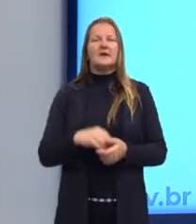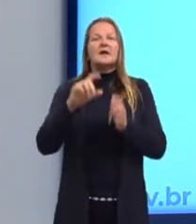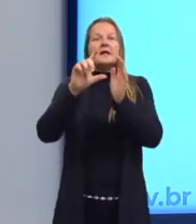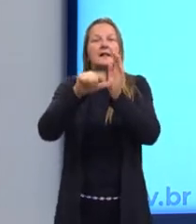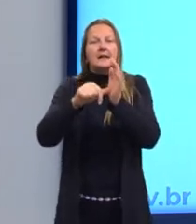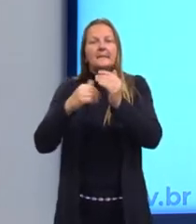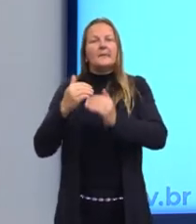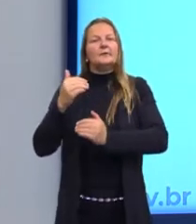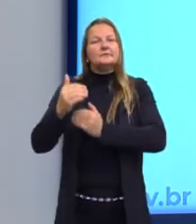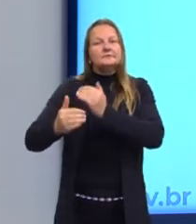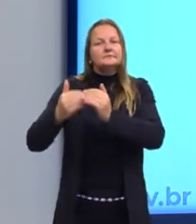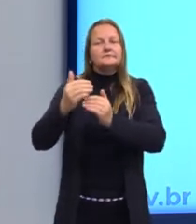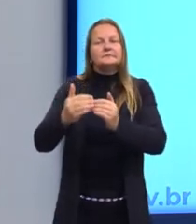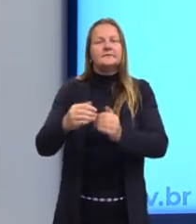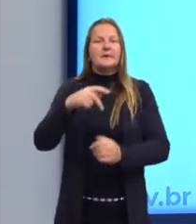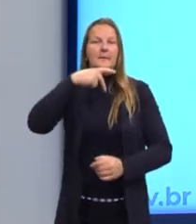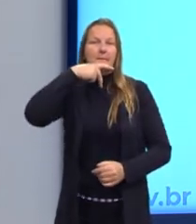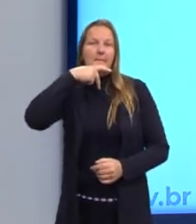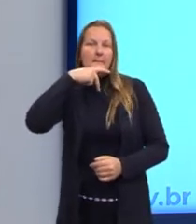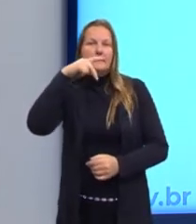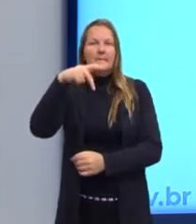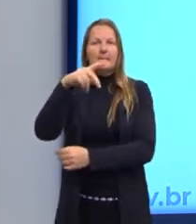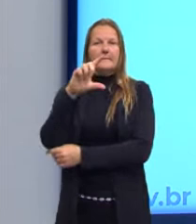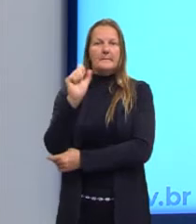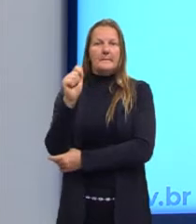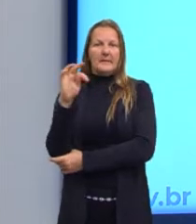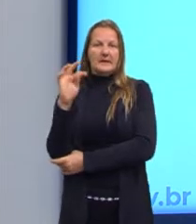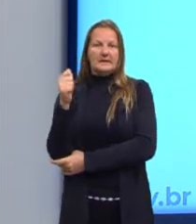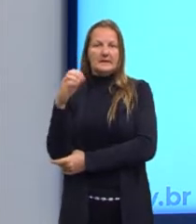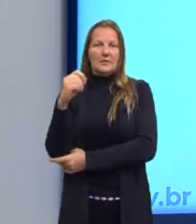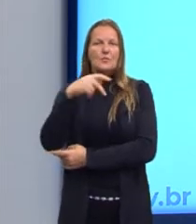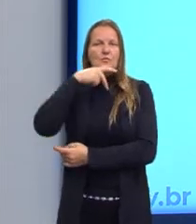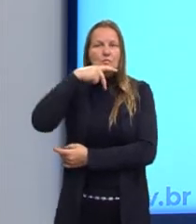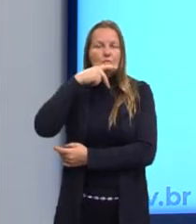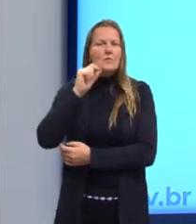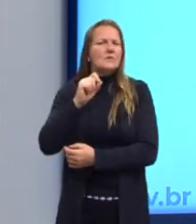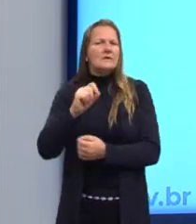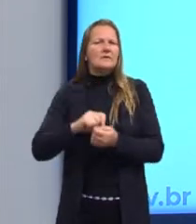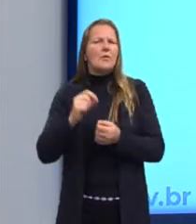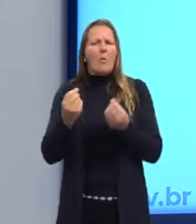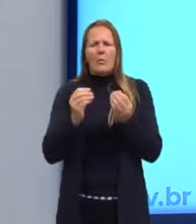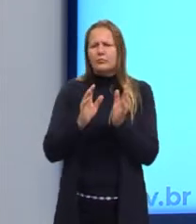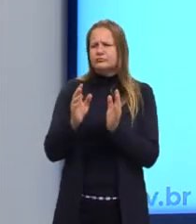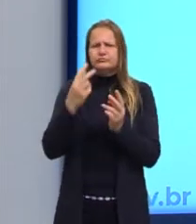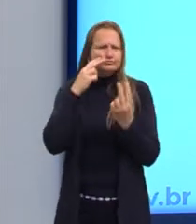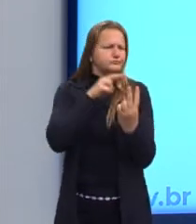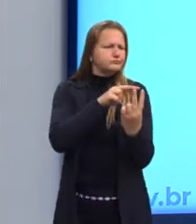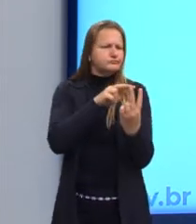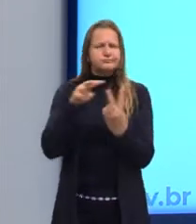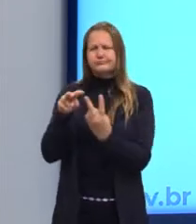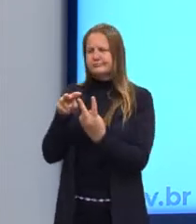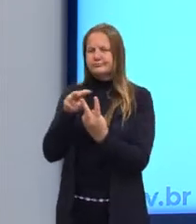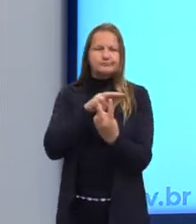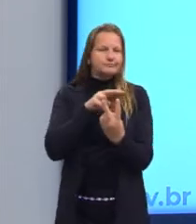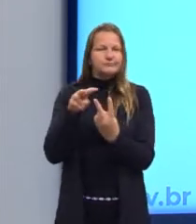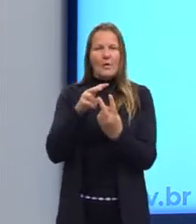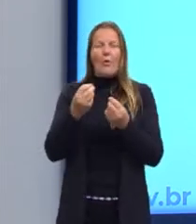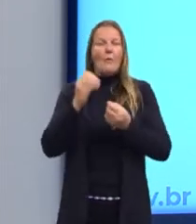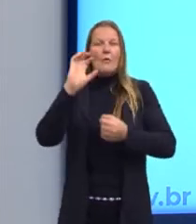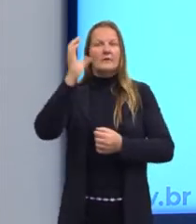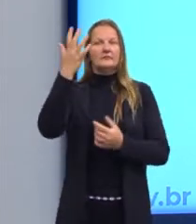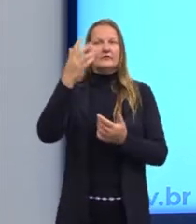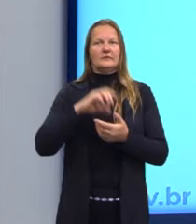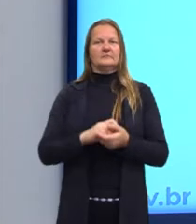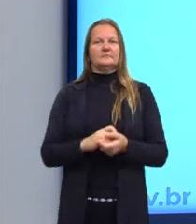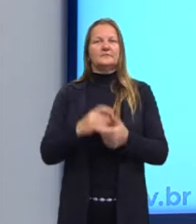o nosso amigo Platão, o nosso amigo Platão, que tem esse problema para resolver. E aí como é que o Platão vai tentar resolver